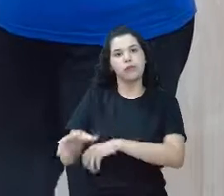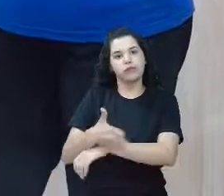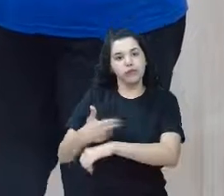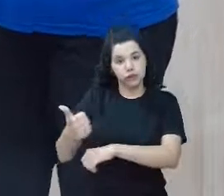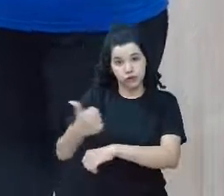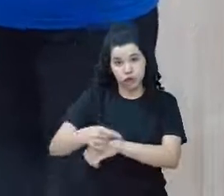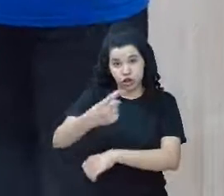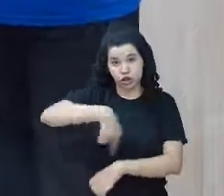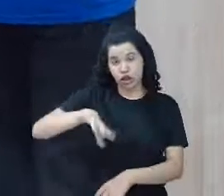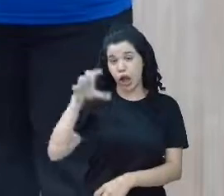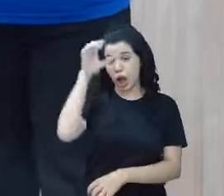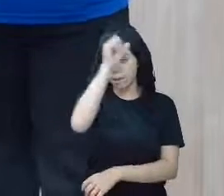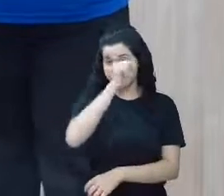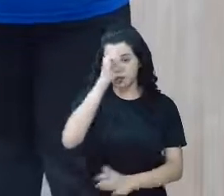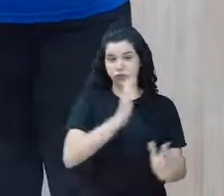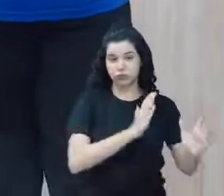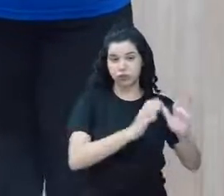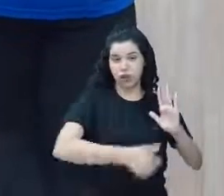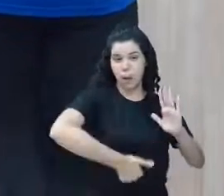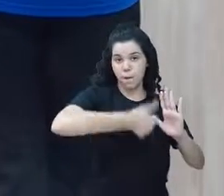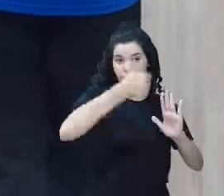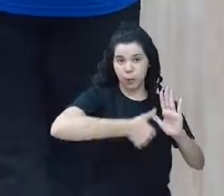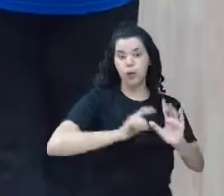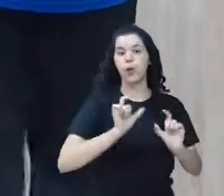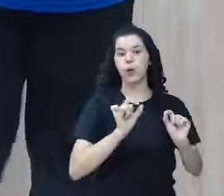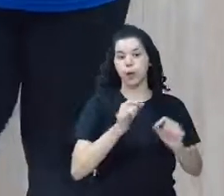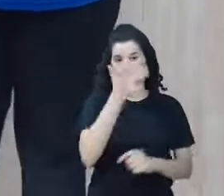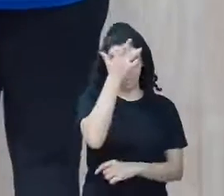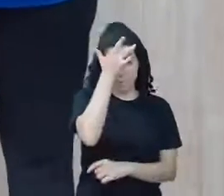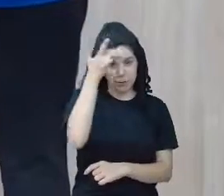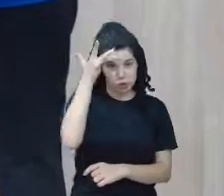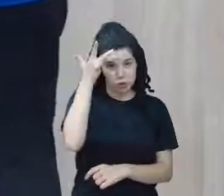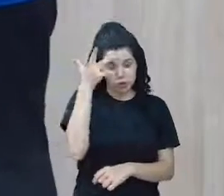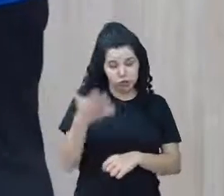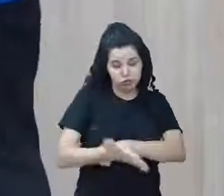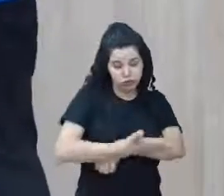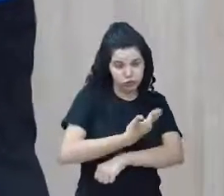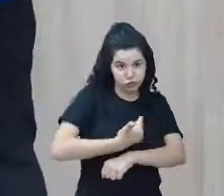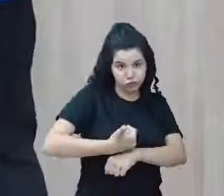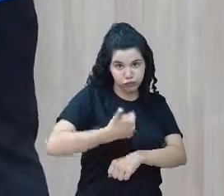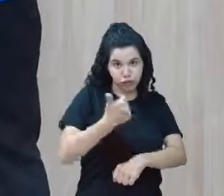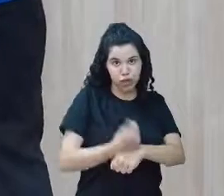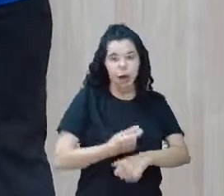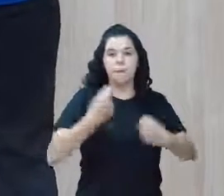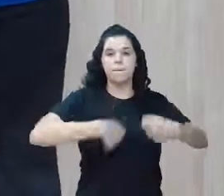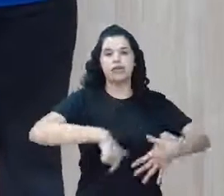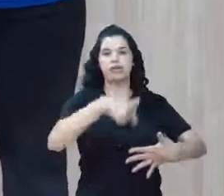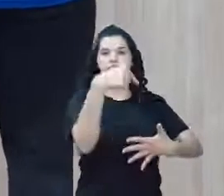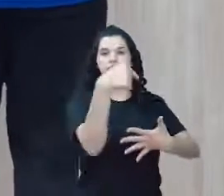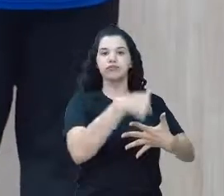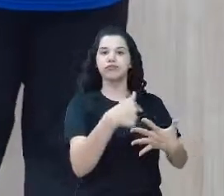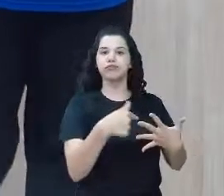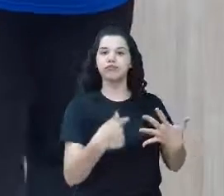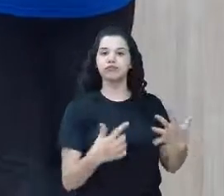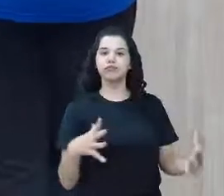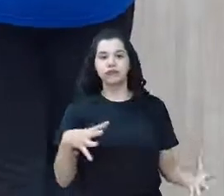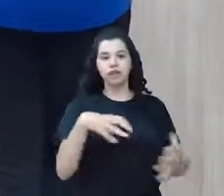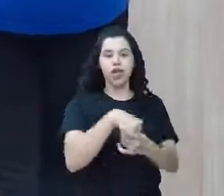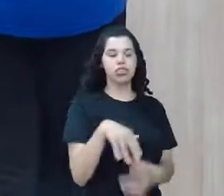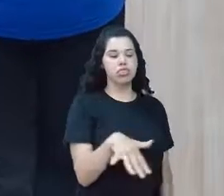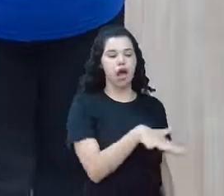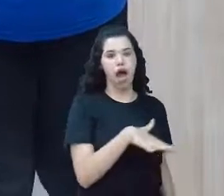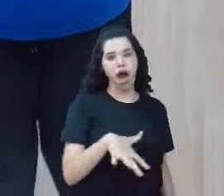aprendeu, primeiro módulo, que um profissional deve ter alguns pré-requisitos no mundo do trabalho.